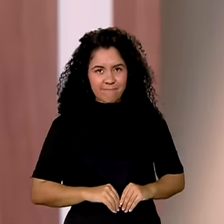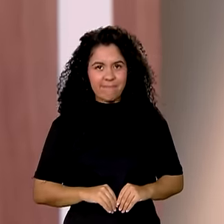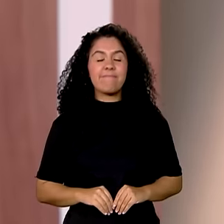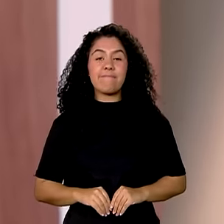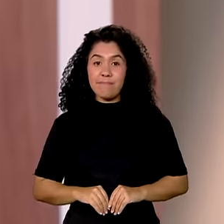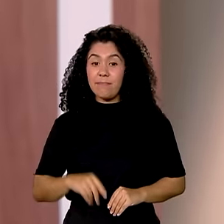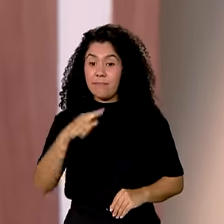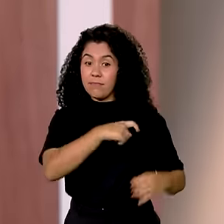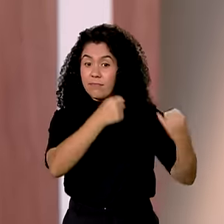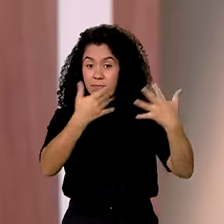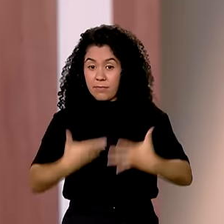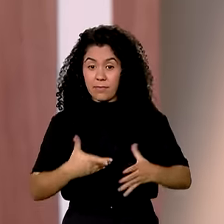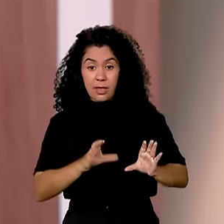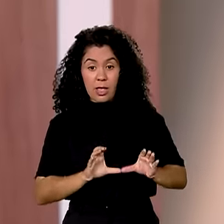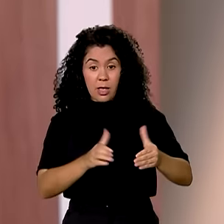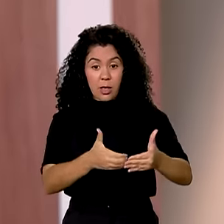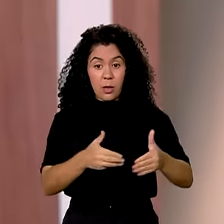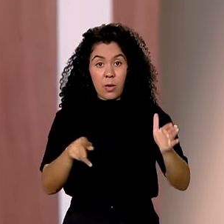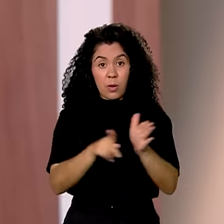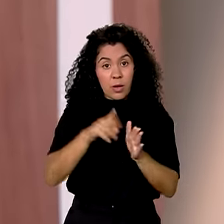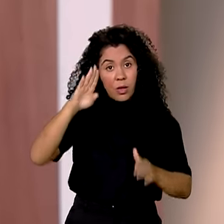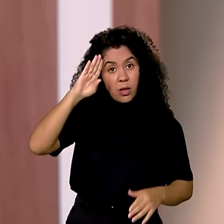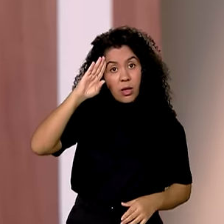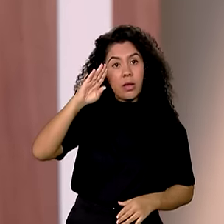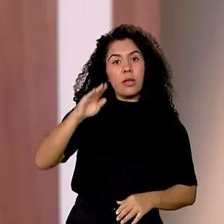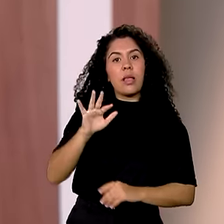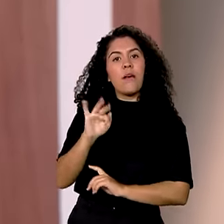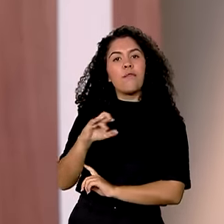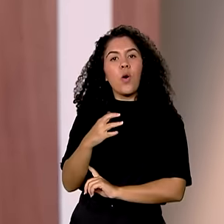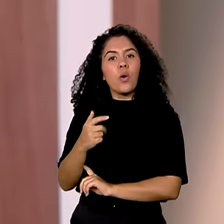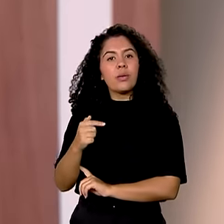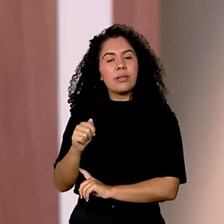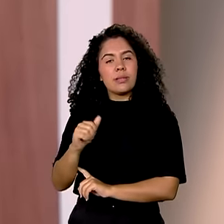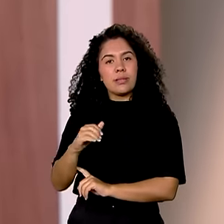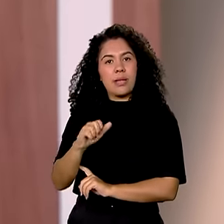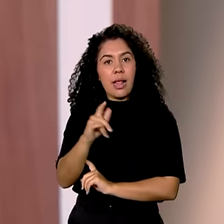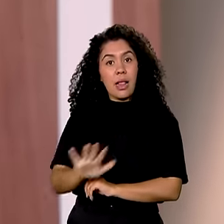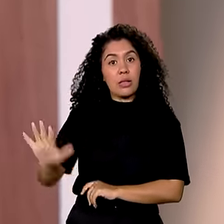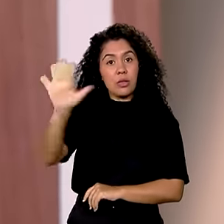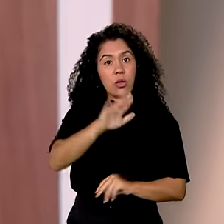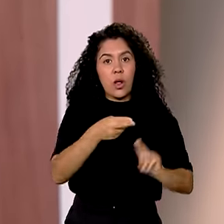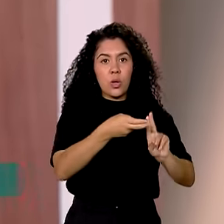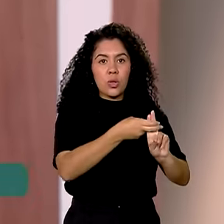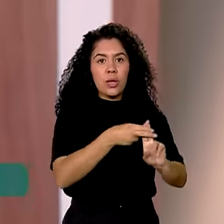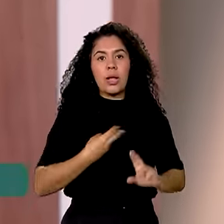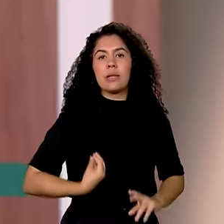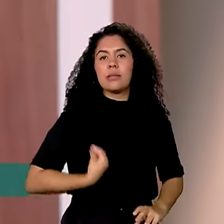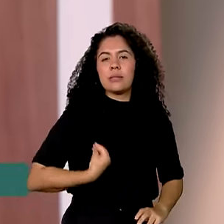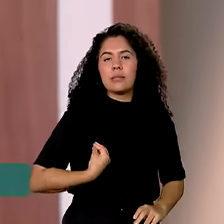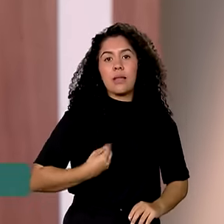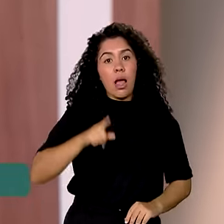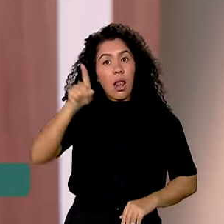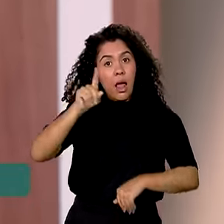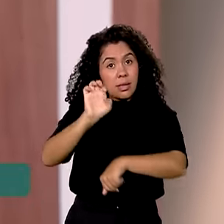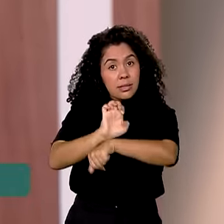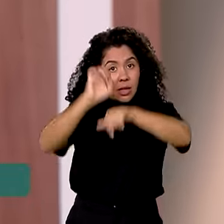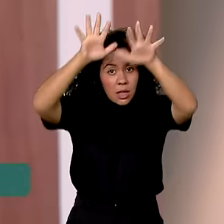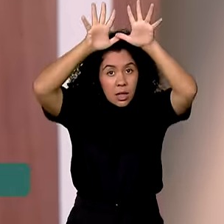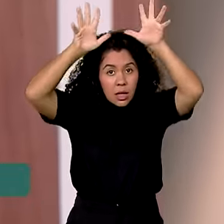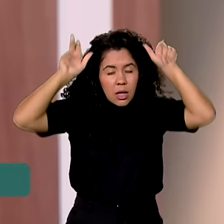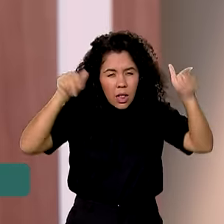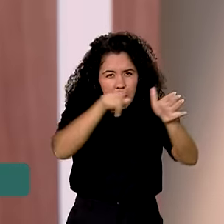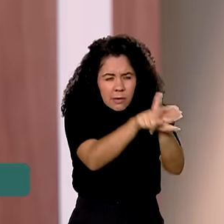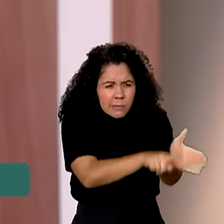Uma equipe da Força Nacional do SUS está desde ontem na cidade de Assis, Brasil, no Acre, investigando a